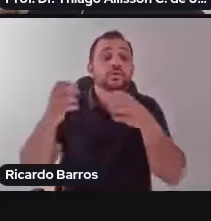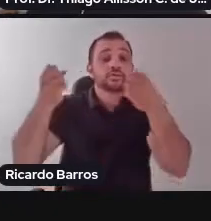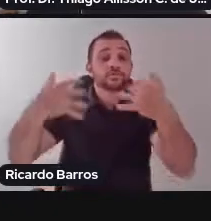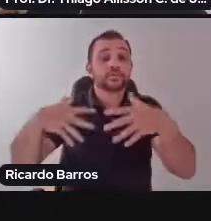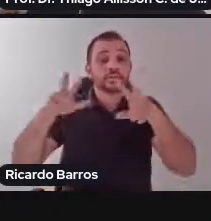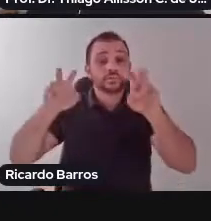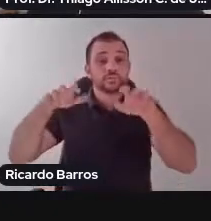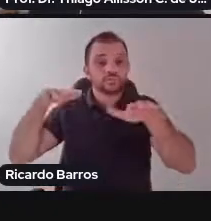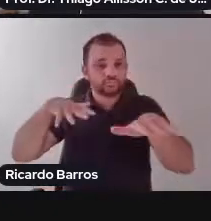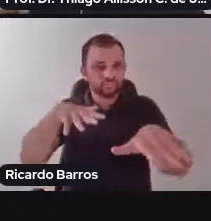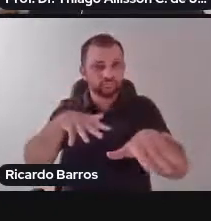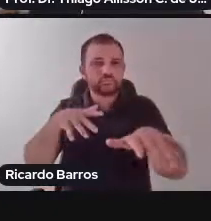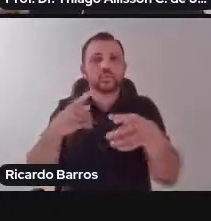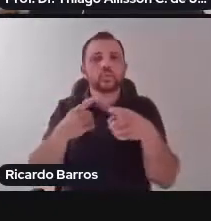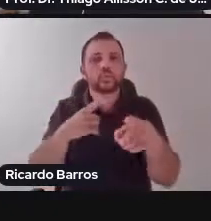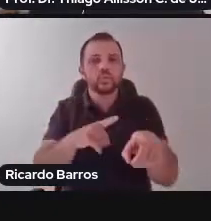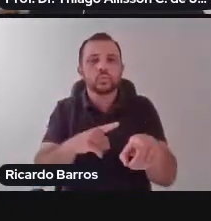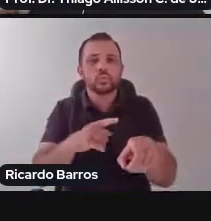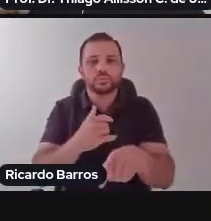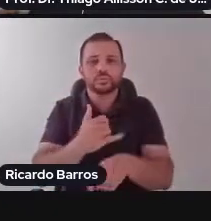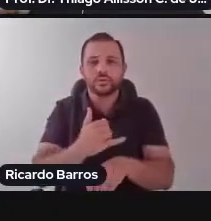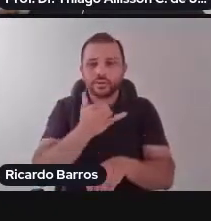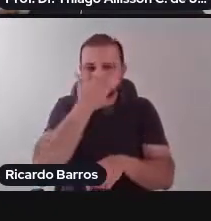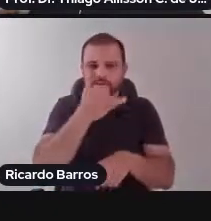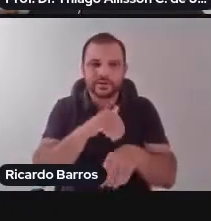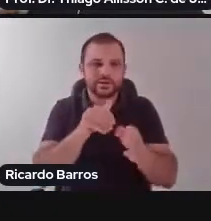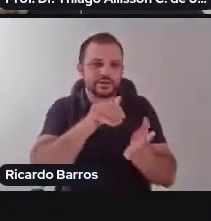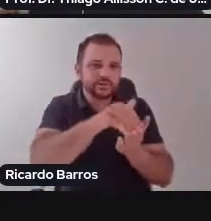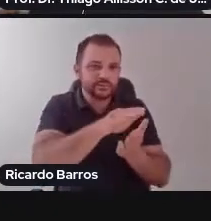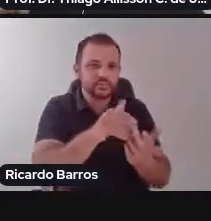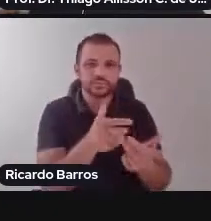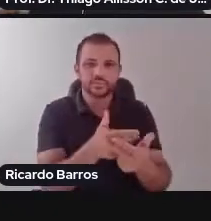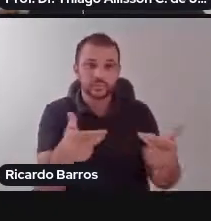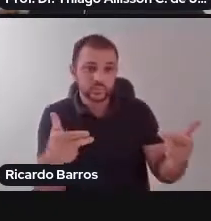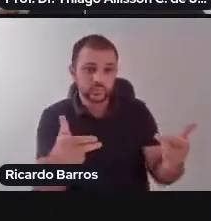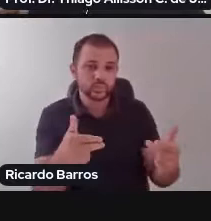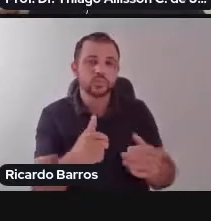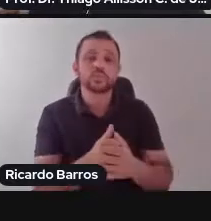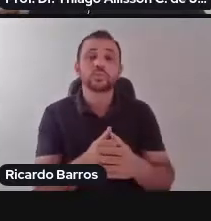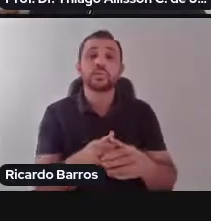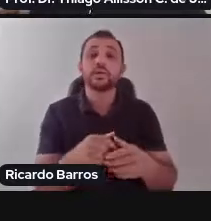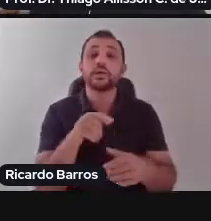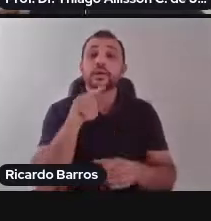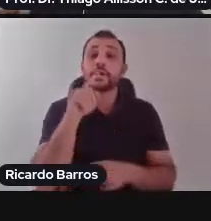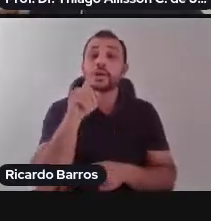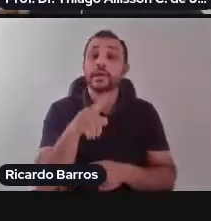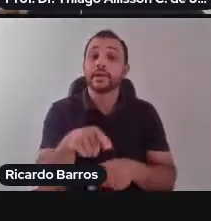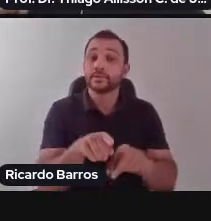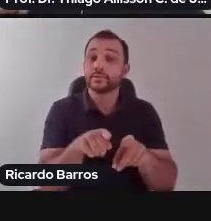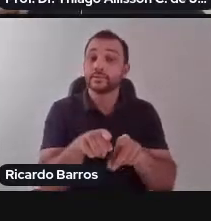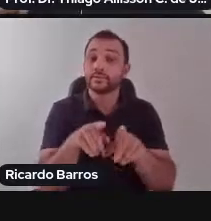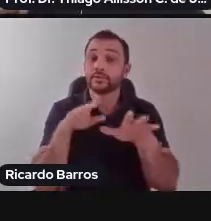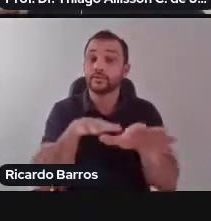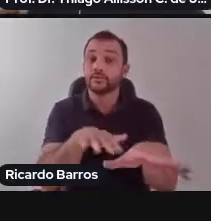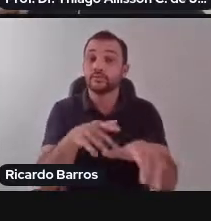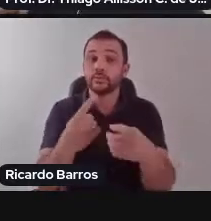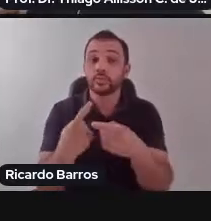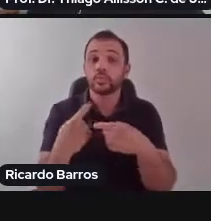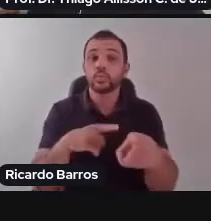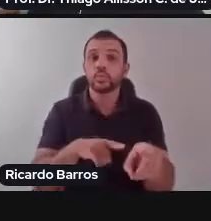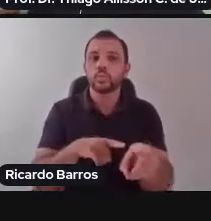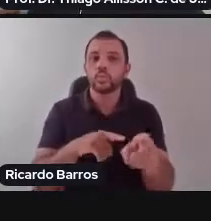E que é uma pauta, então, que vai também configurar o que nós vamos chamar aqui de movimento antidiscriminação, e que,